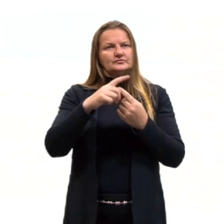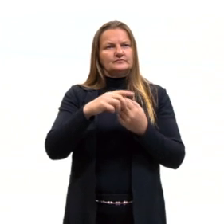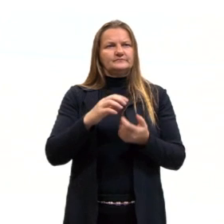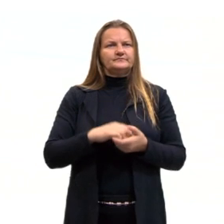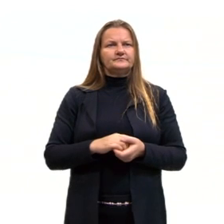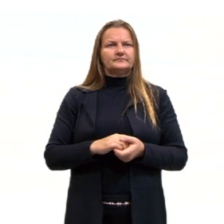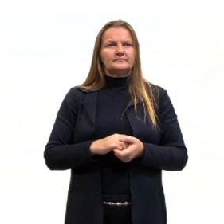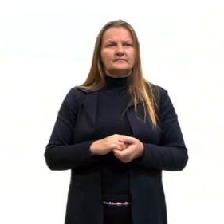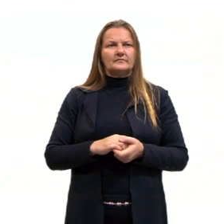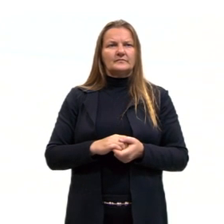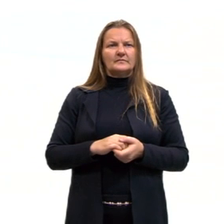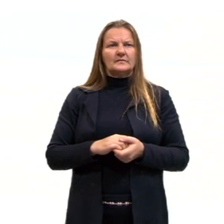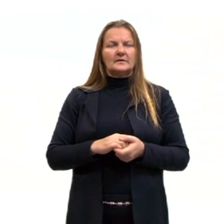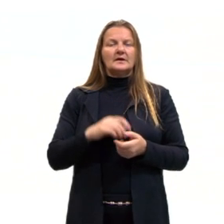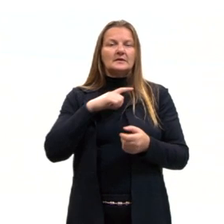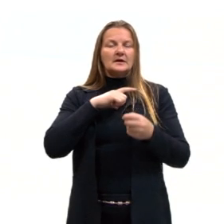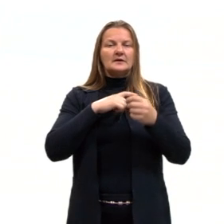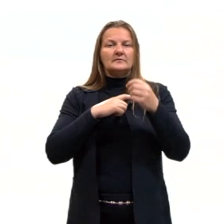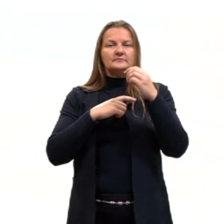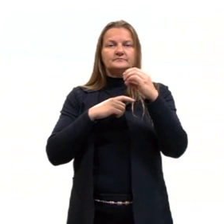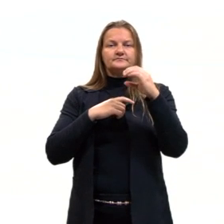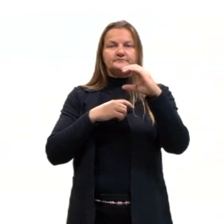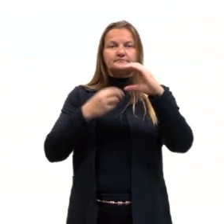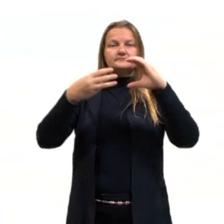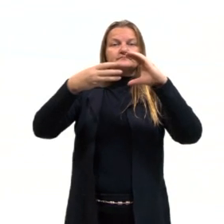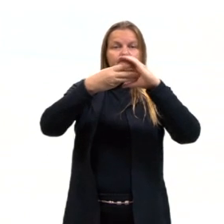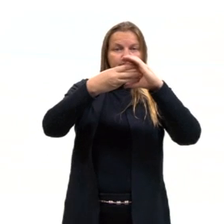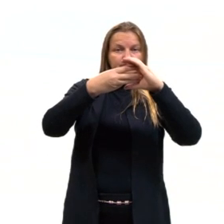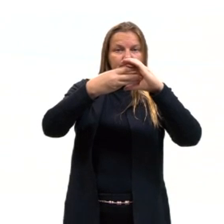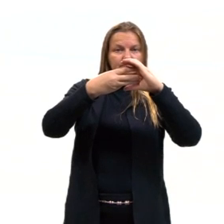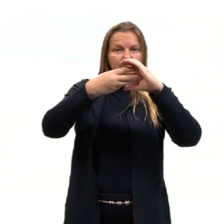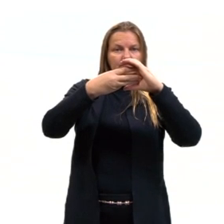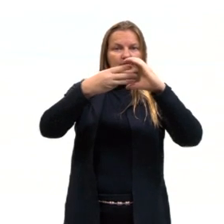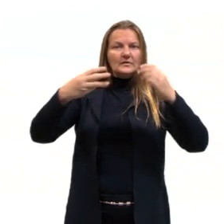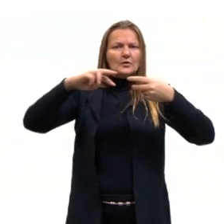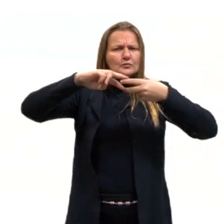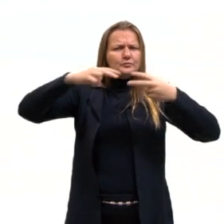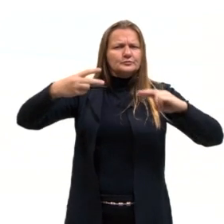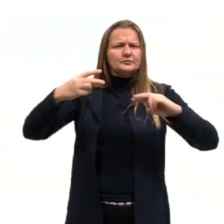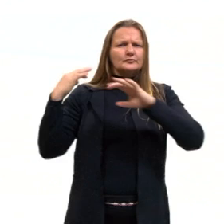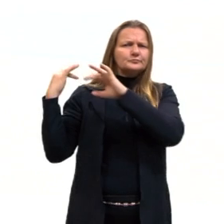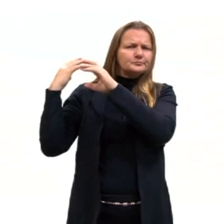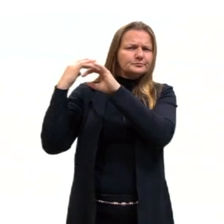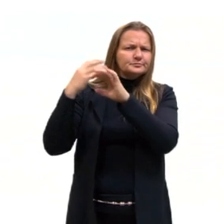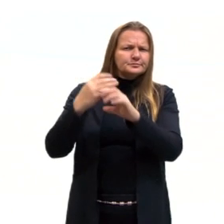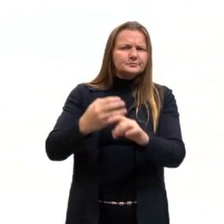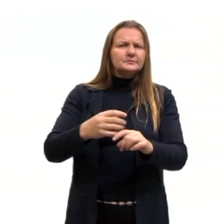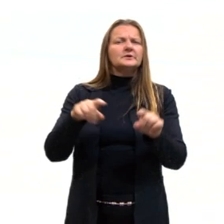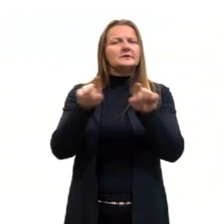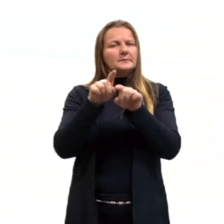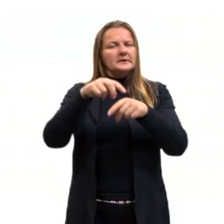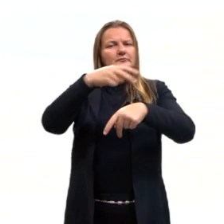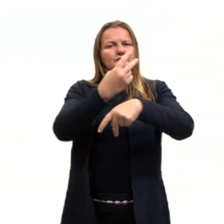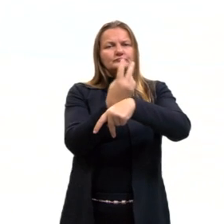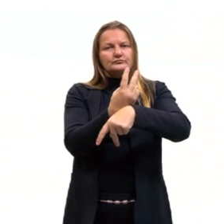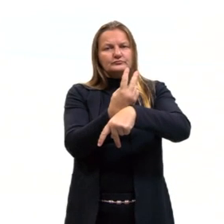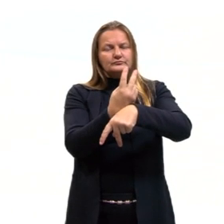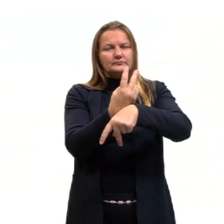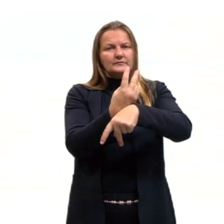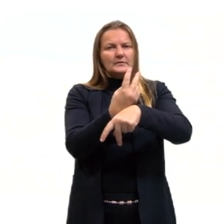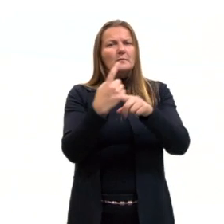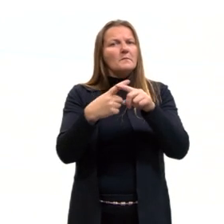Em forma de cromatina e em forma de cromossomos. Em genética, quando a gente fala também em hereditariedade, a gente fala